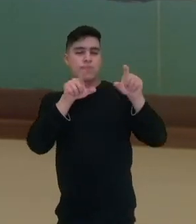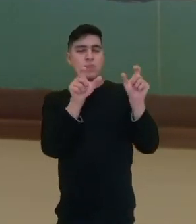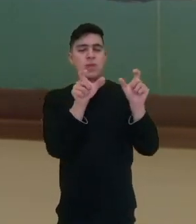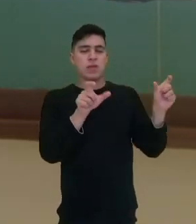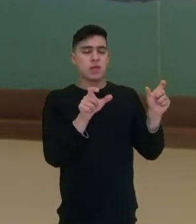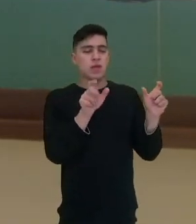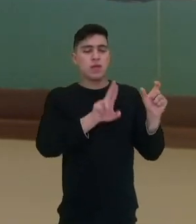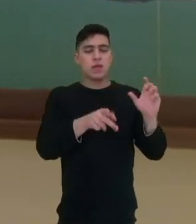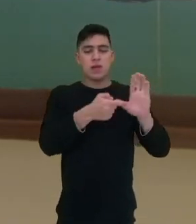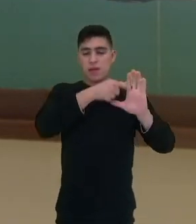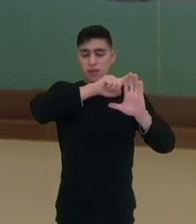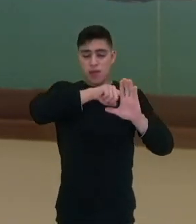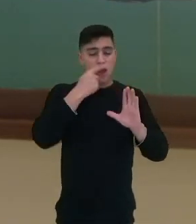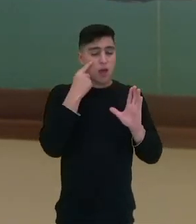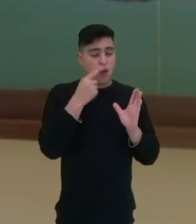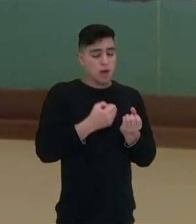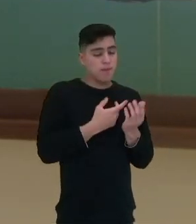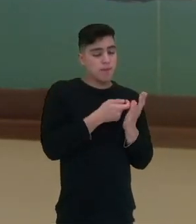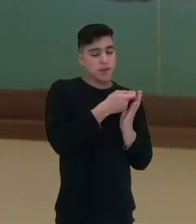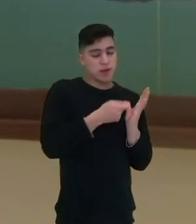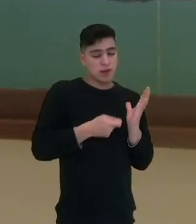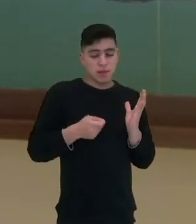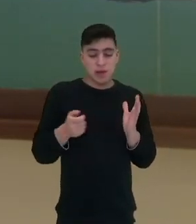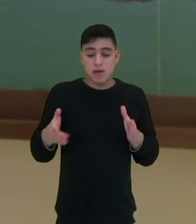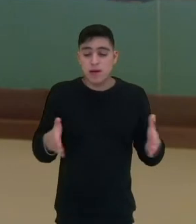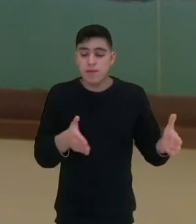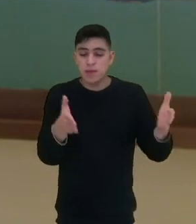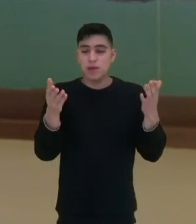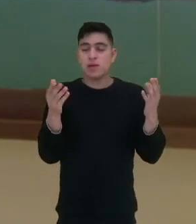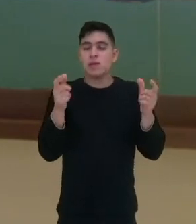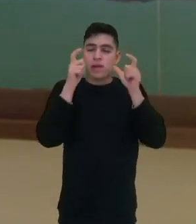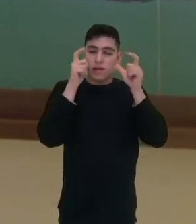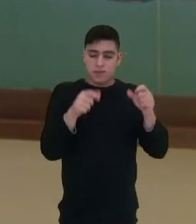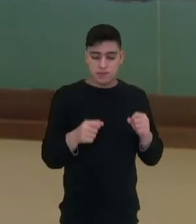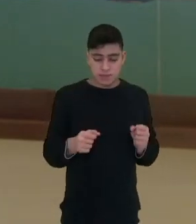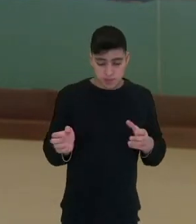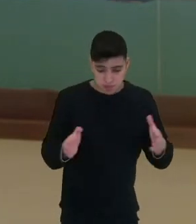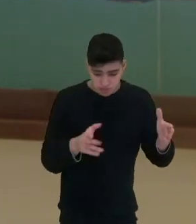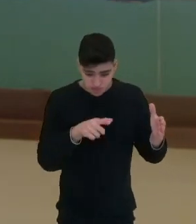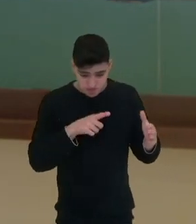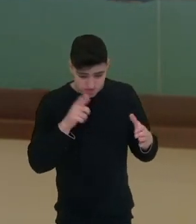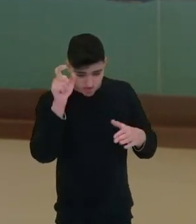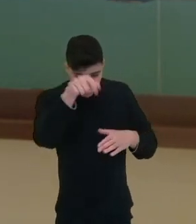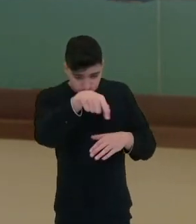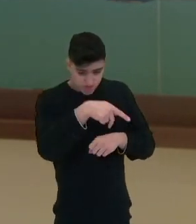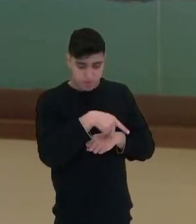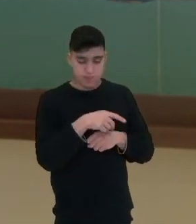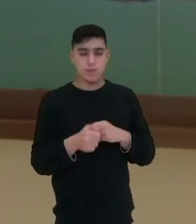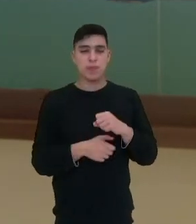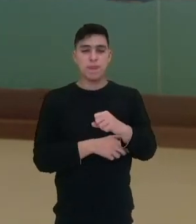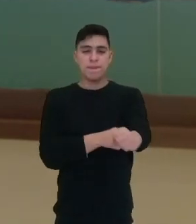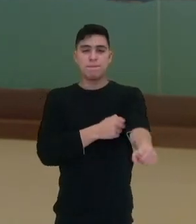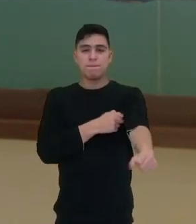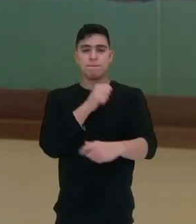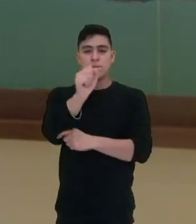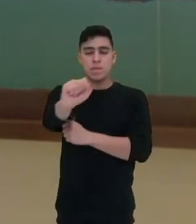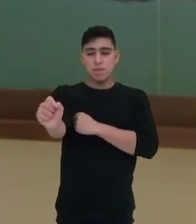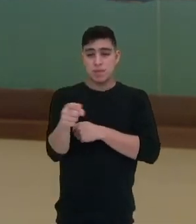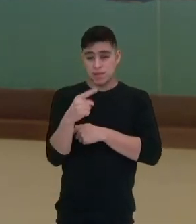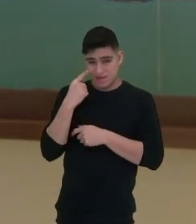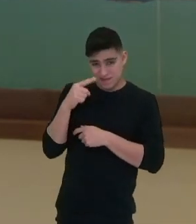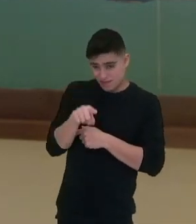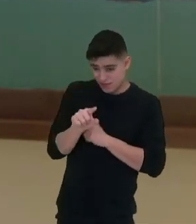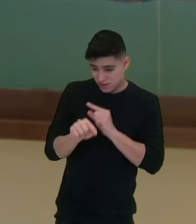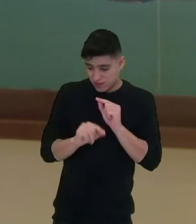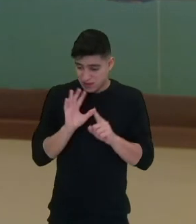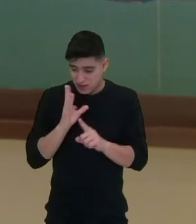o poema no meio do caminho. No meio do caminho tinha uma pedra. Perceba que agora ele vai usar o